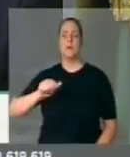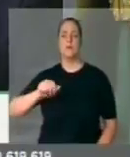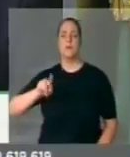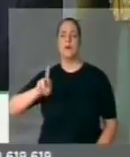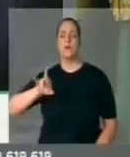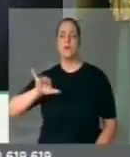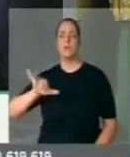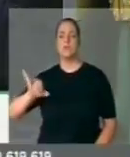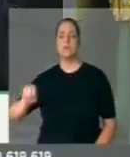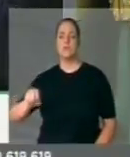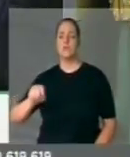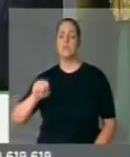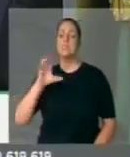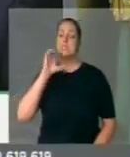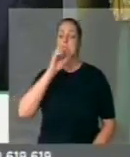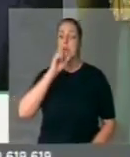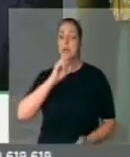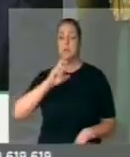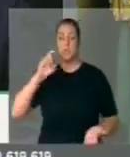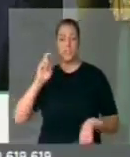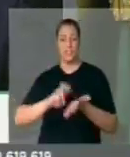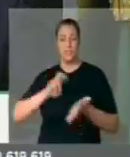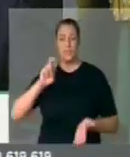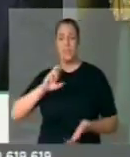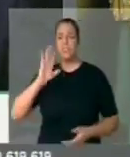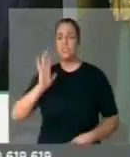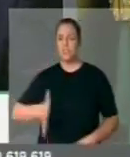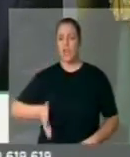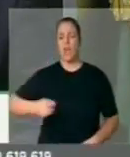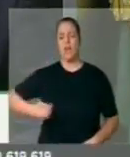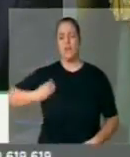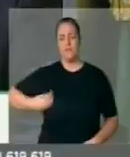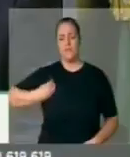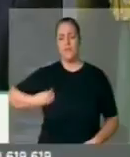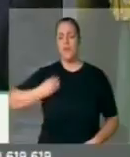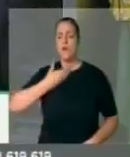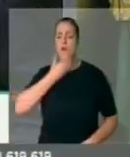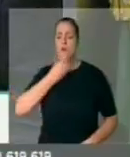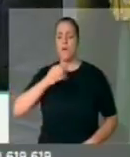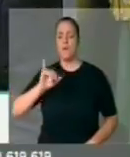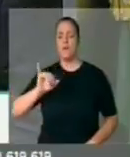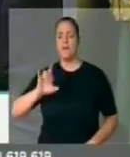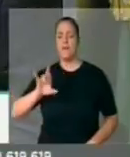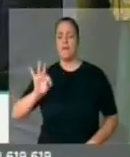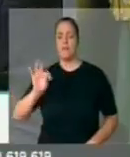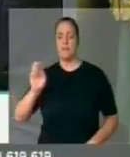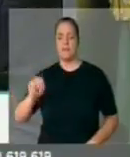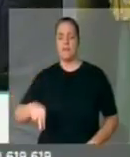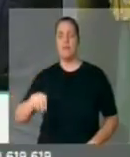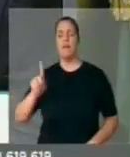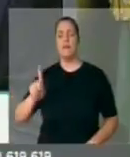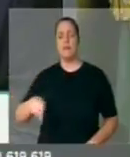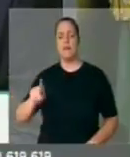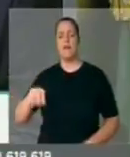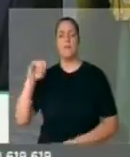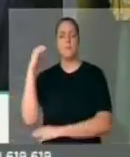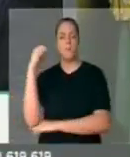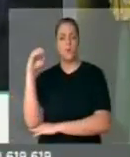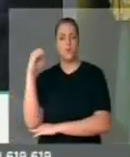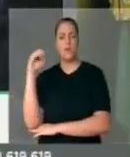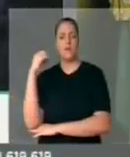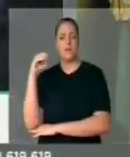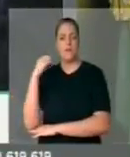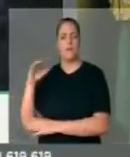no sábado de manhã já estava lá no local o senhor Iratan, que é o nosso superintendente de Porto Alegre,